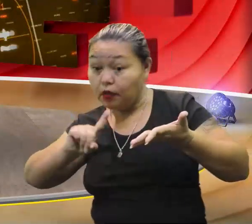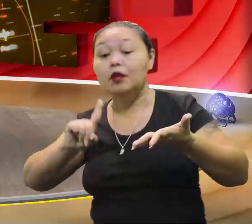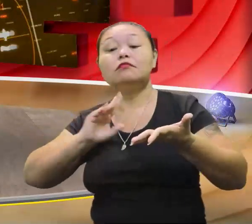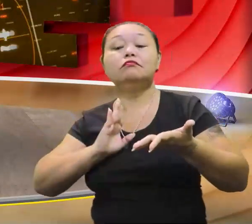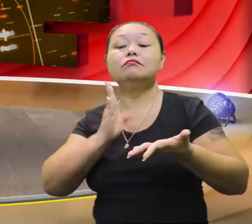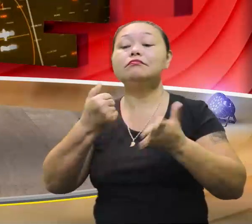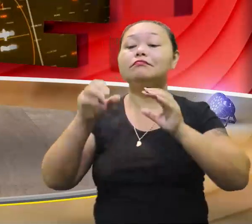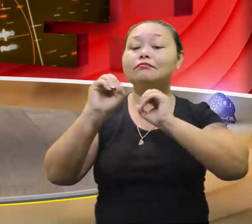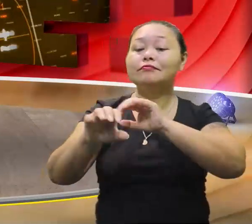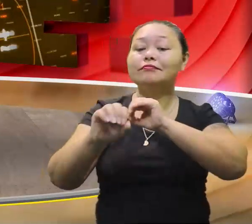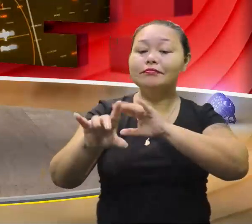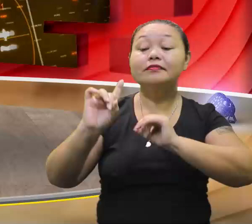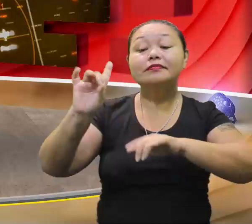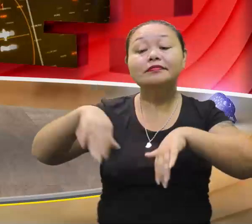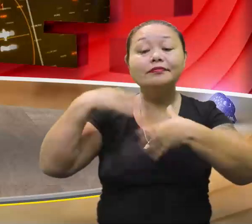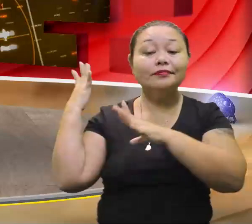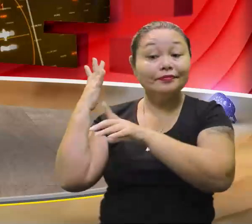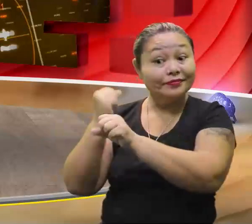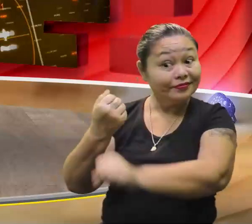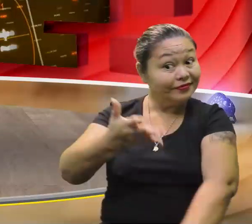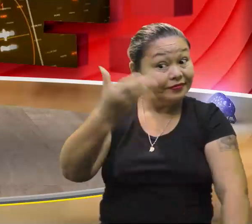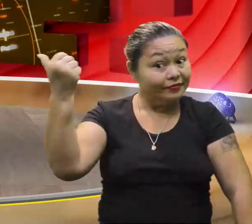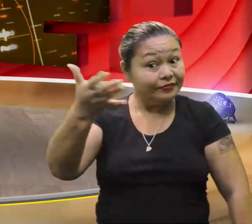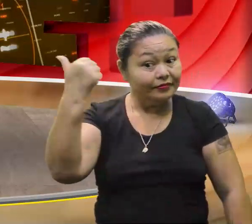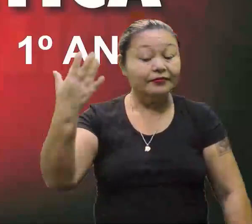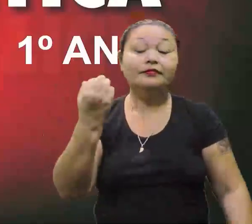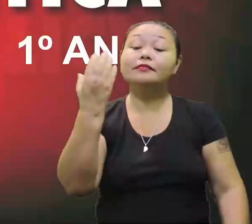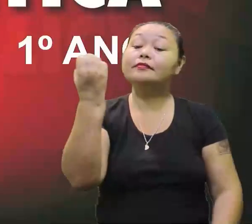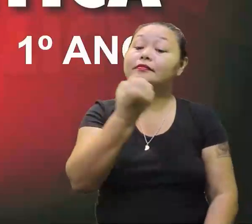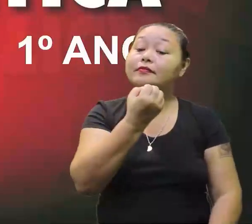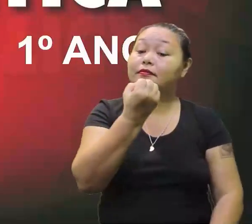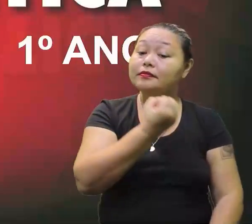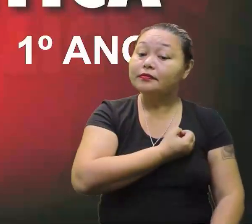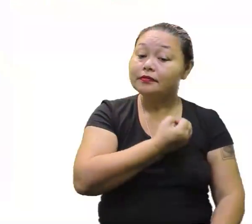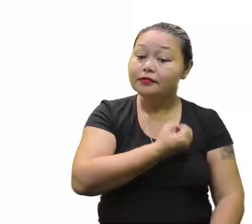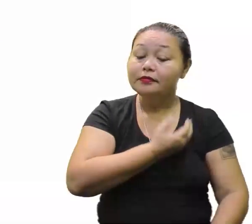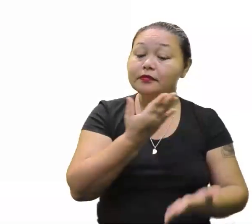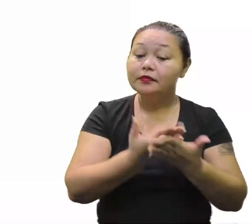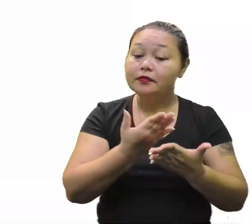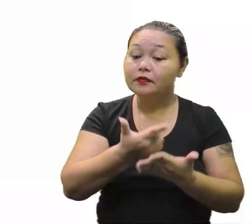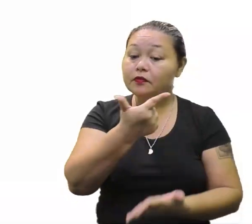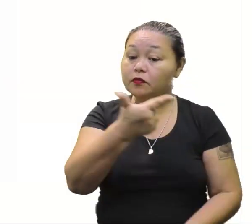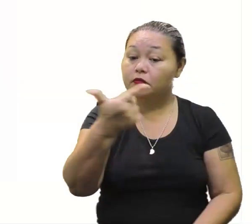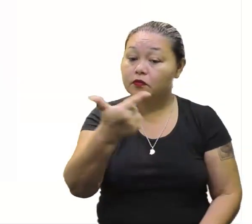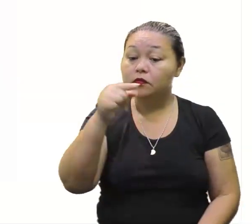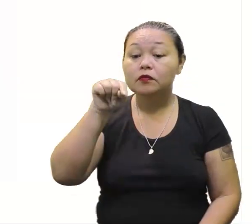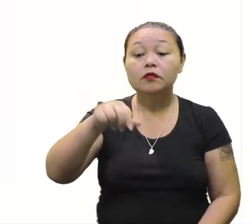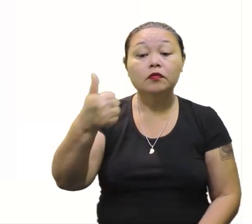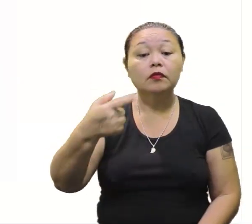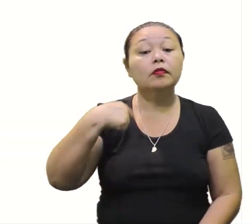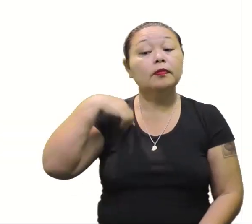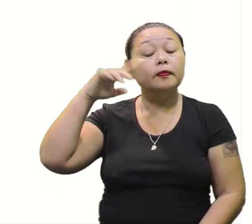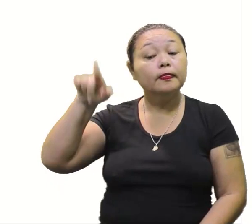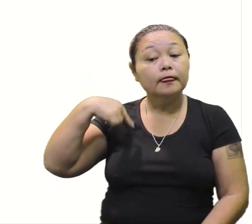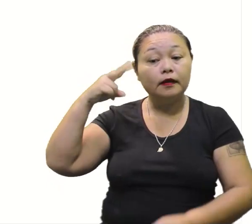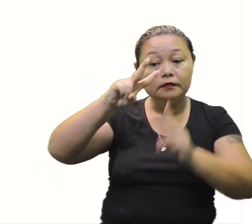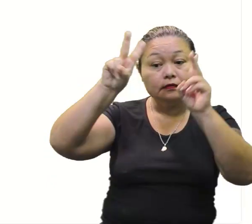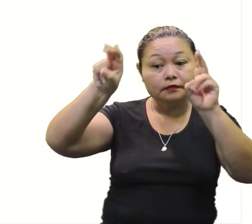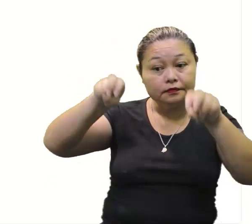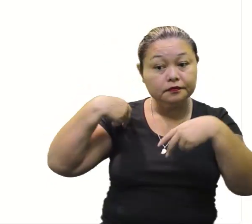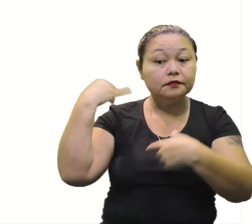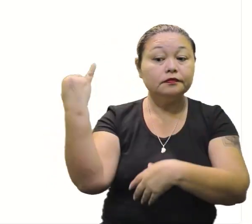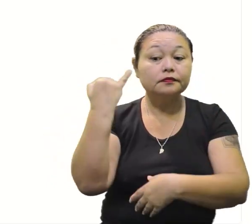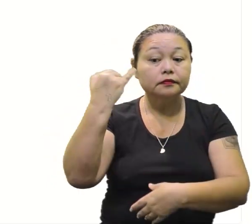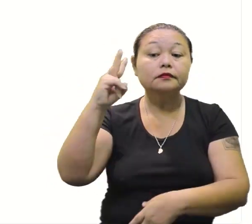Certo? Vamos, então, na revisão. E na aula 22.1, a gente tinha estudado alguns assuntos importantes que a gente vai rever